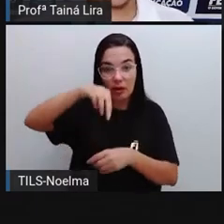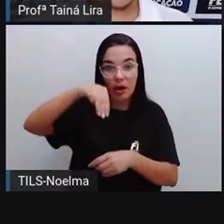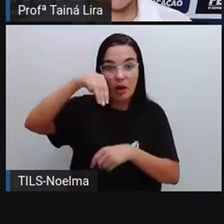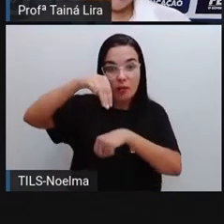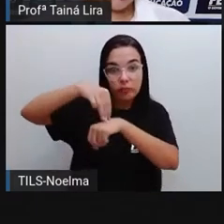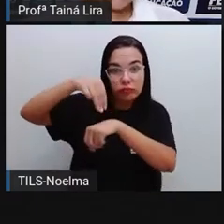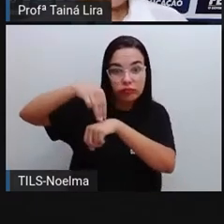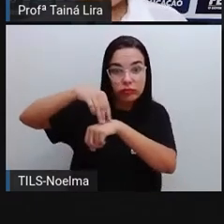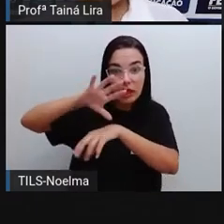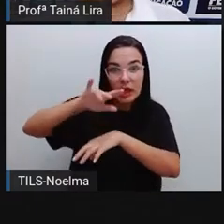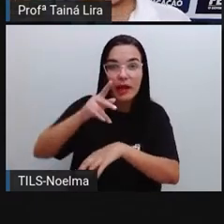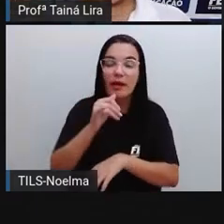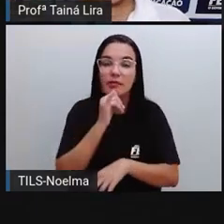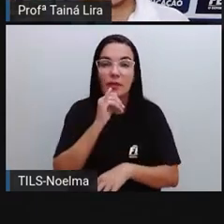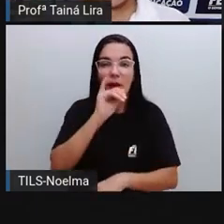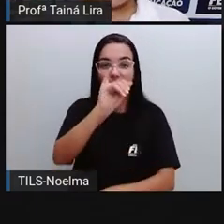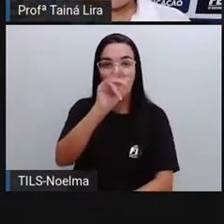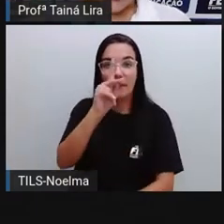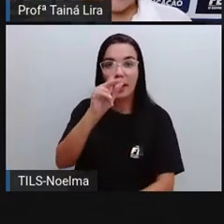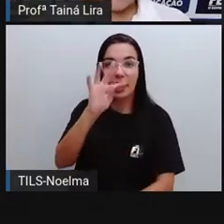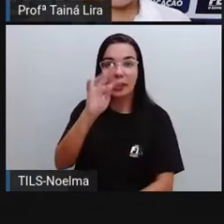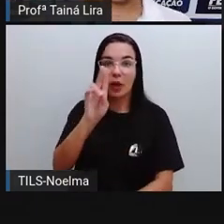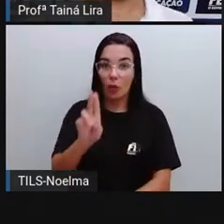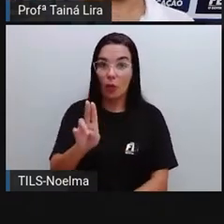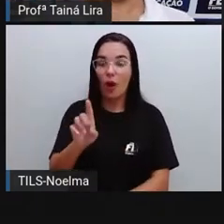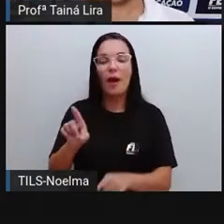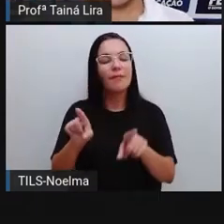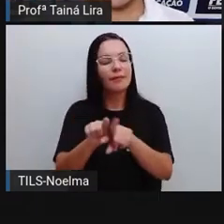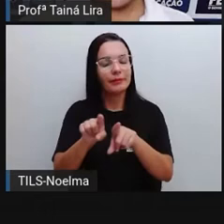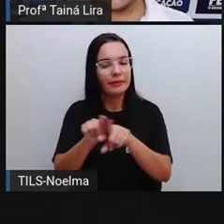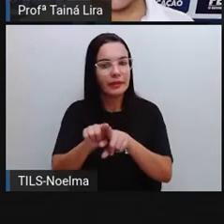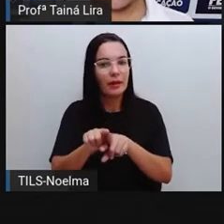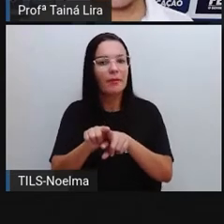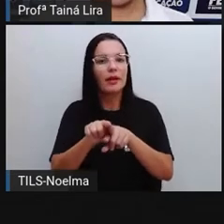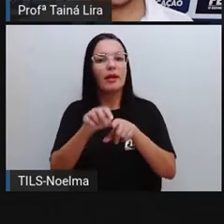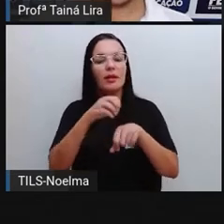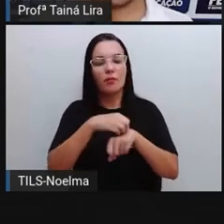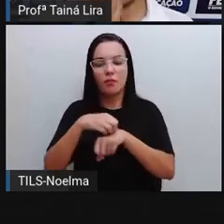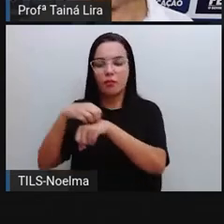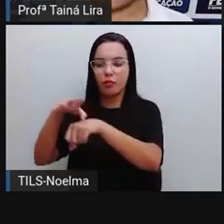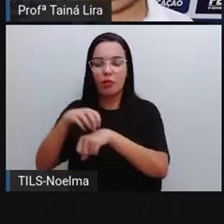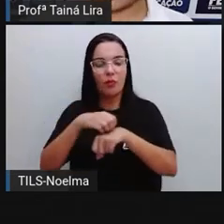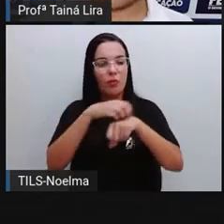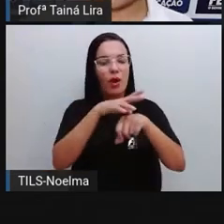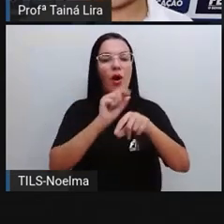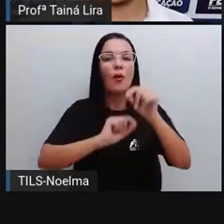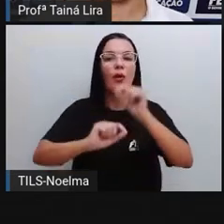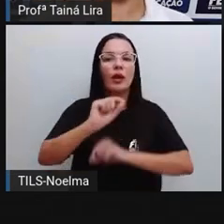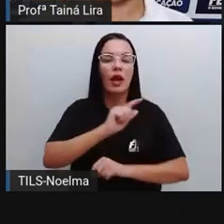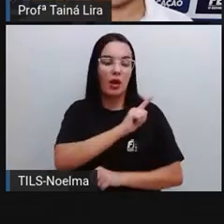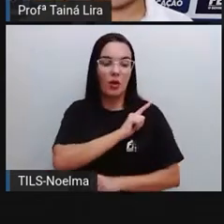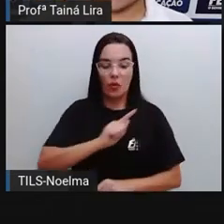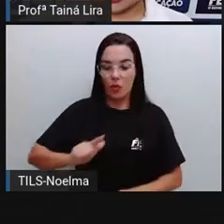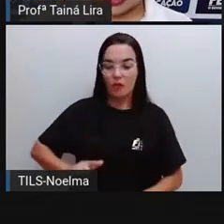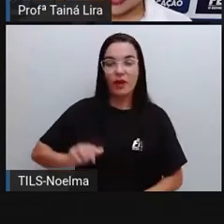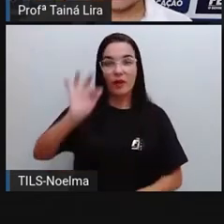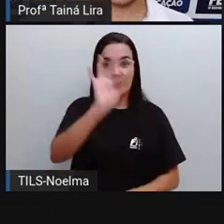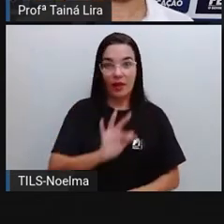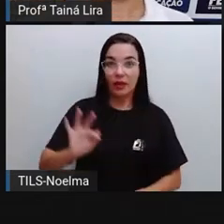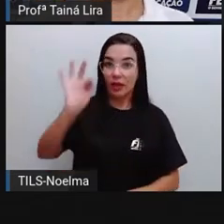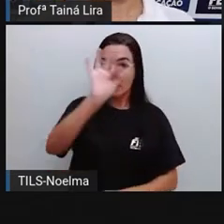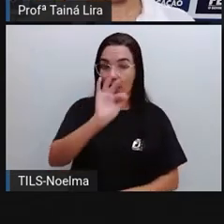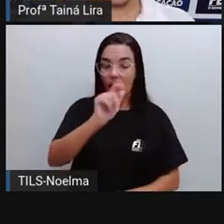como por exemplo o IPTU, mas também repasses do governo federal e do governo